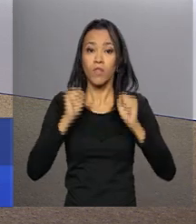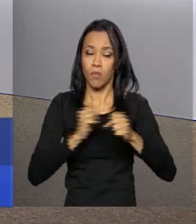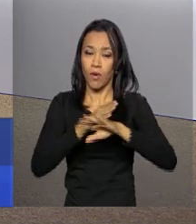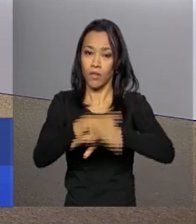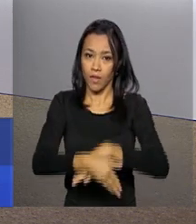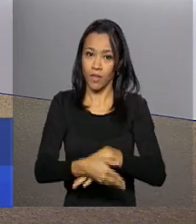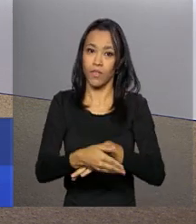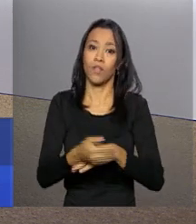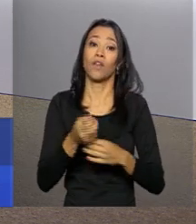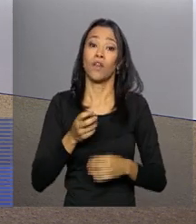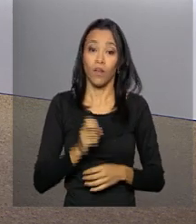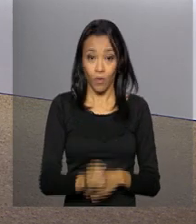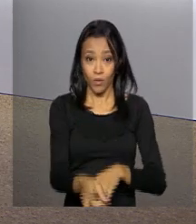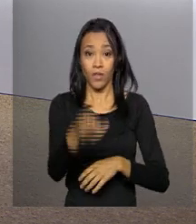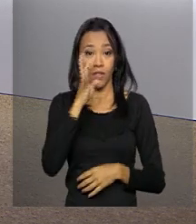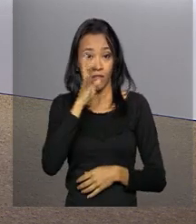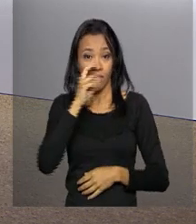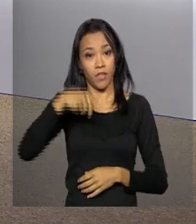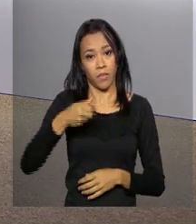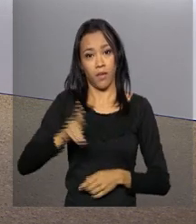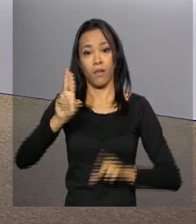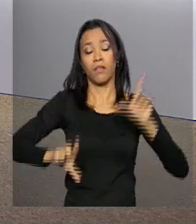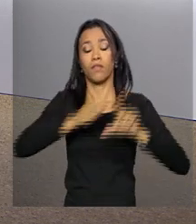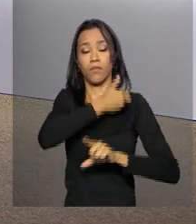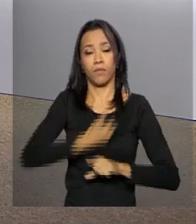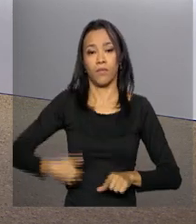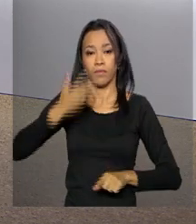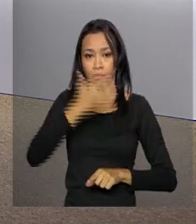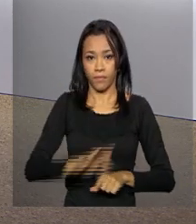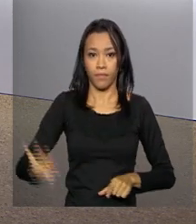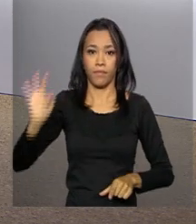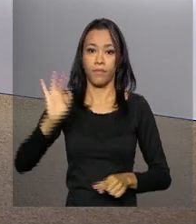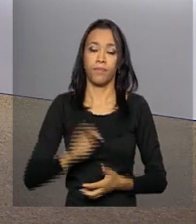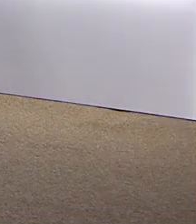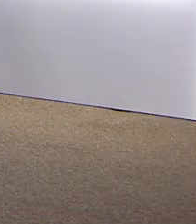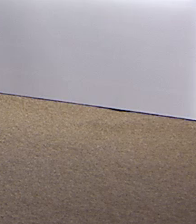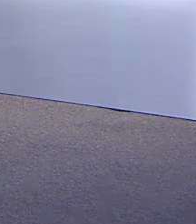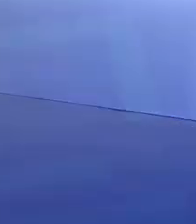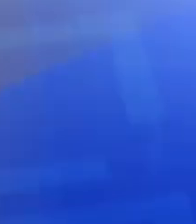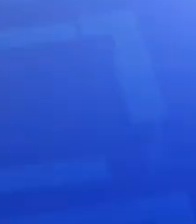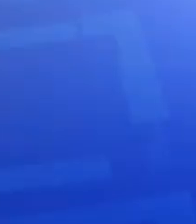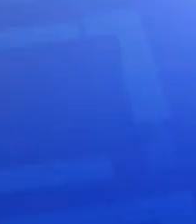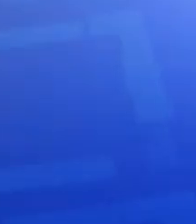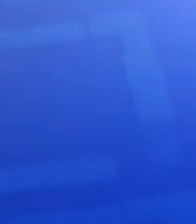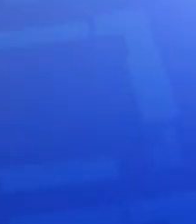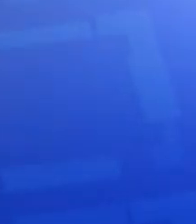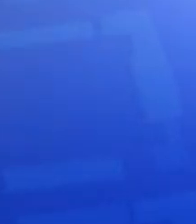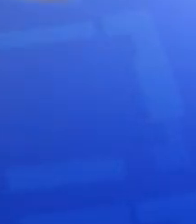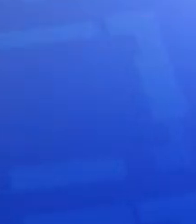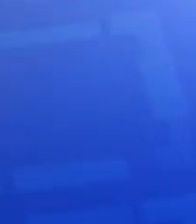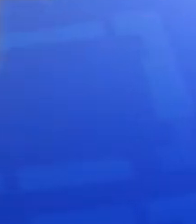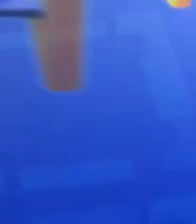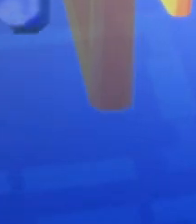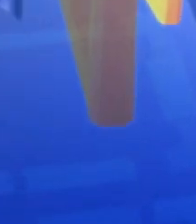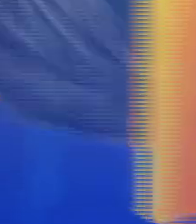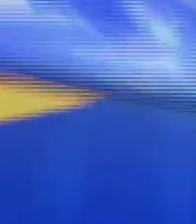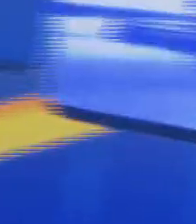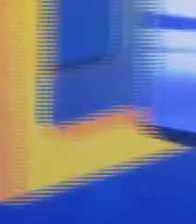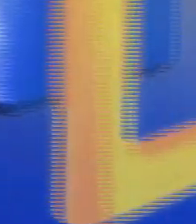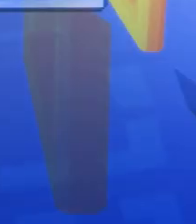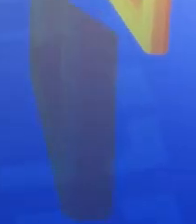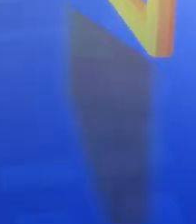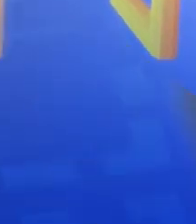.br tvnbr. Continue com a gente, NBR, a TV do Governo Federal. Tchau. Tchau. Tchau.